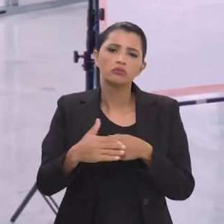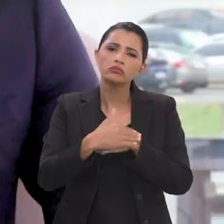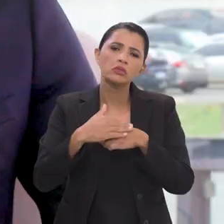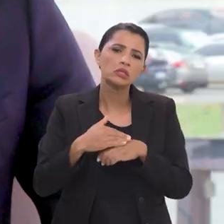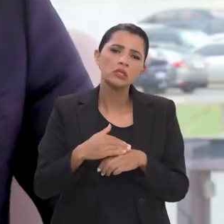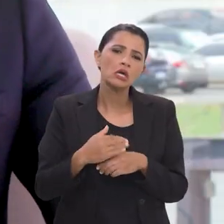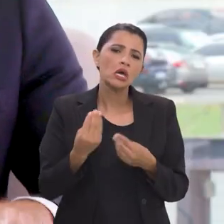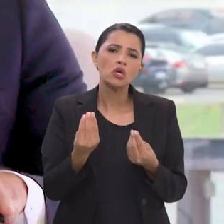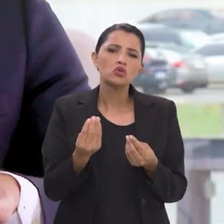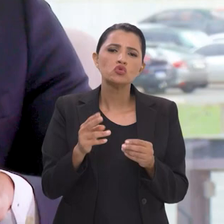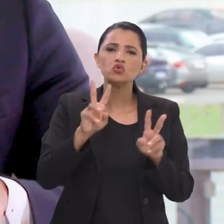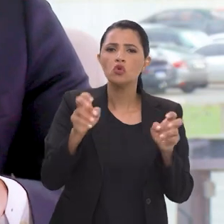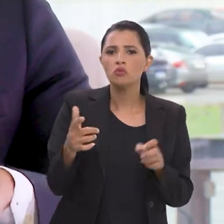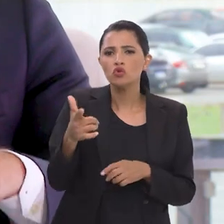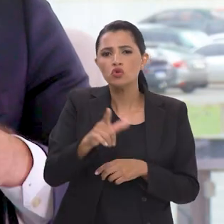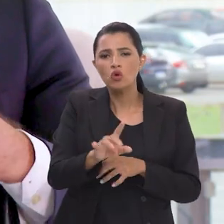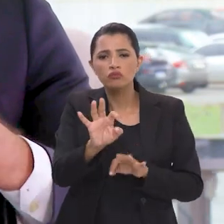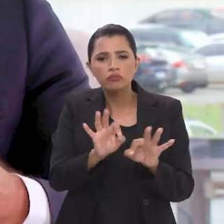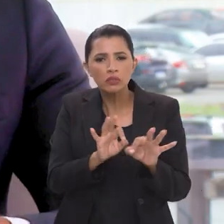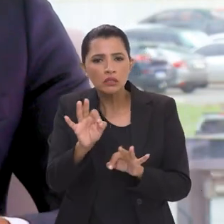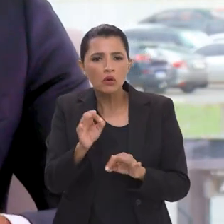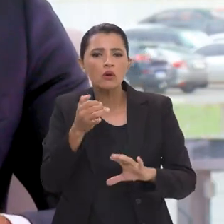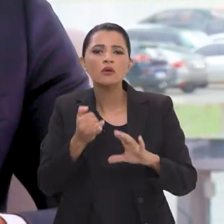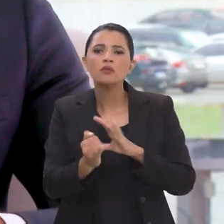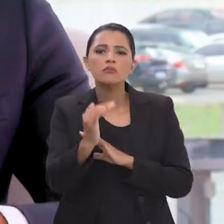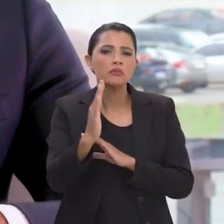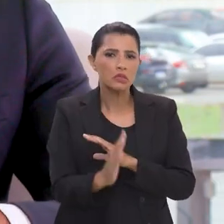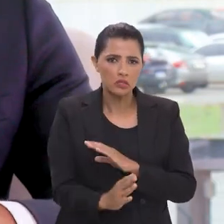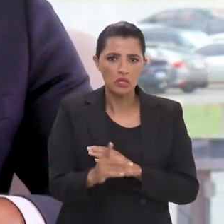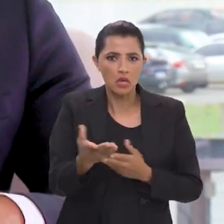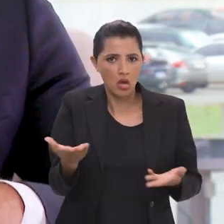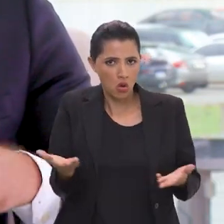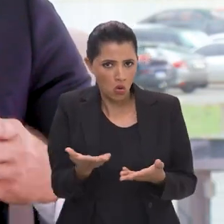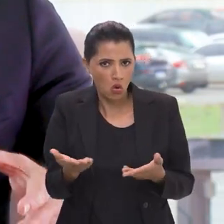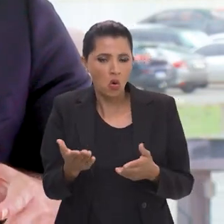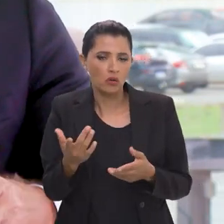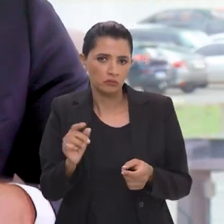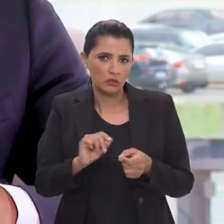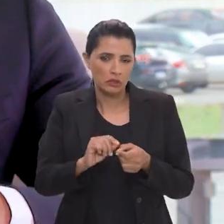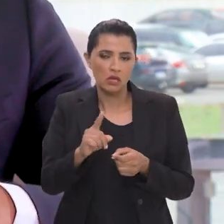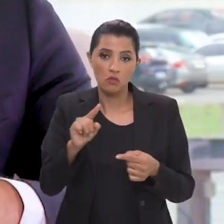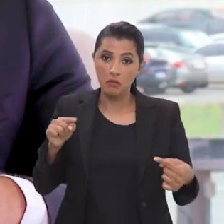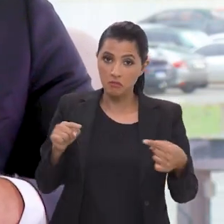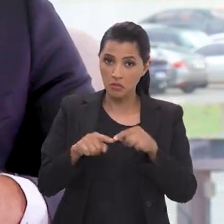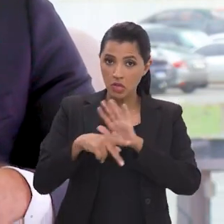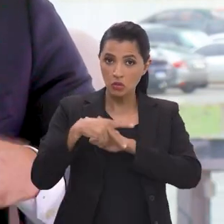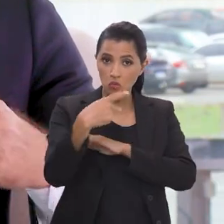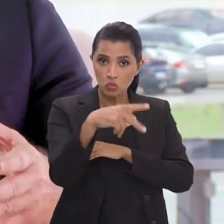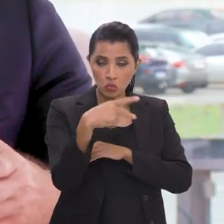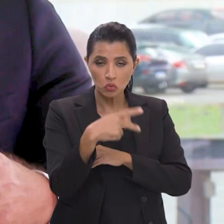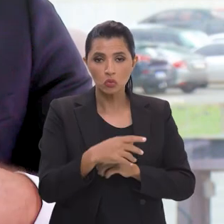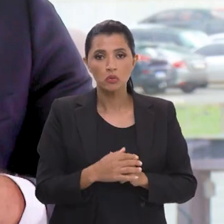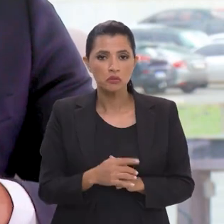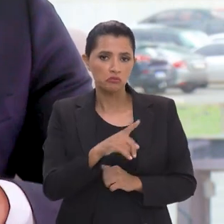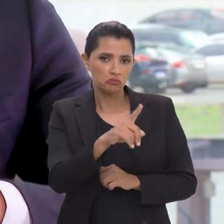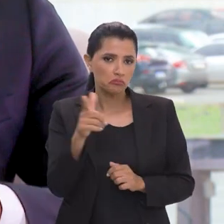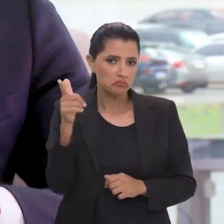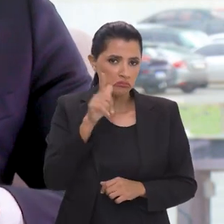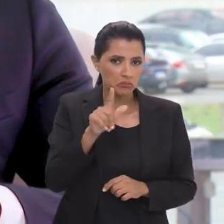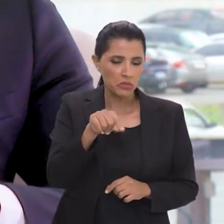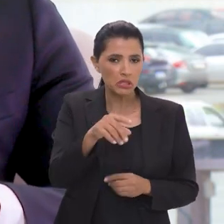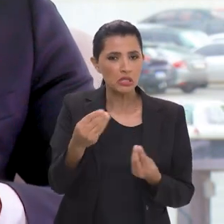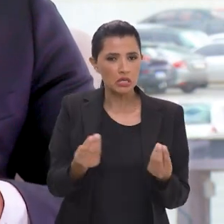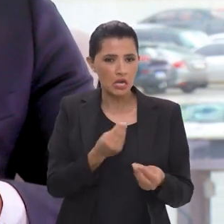também conversar um pouquinho sobre essa reestruturação da EBC ela está sendo colocada em prática é uma meta do senhor